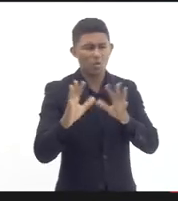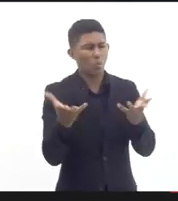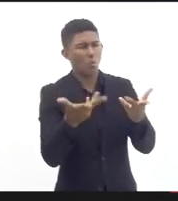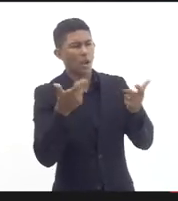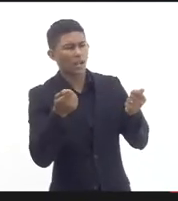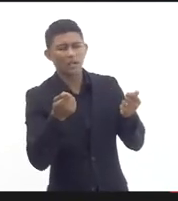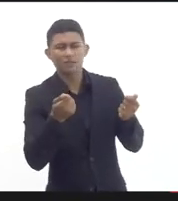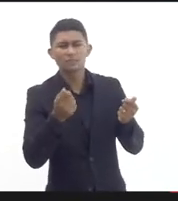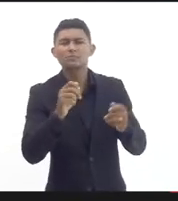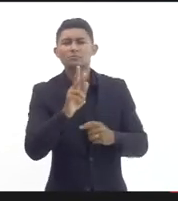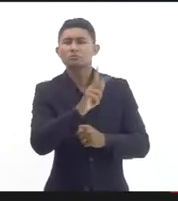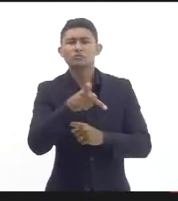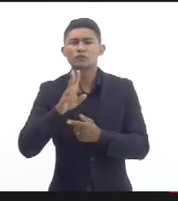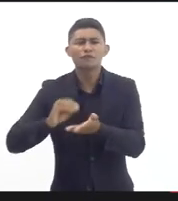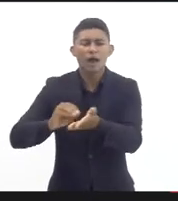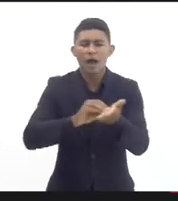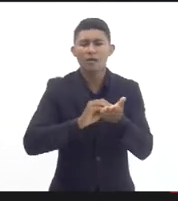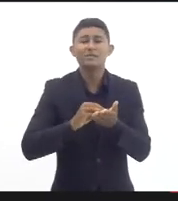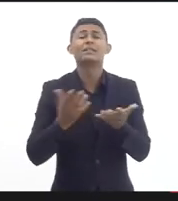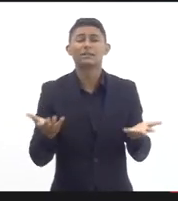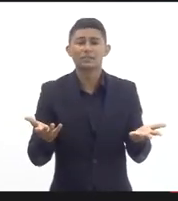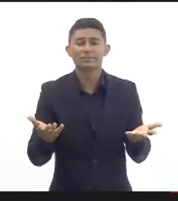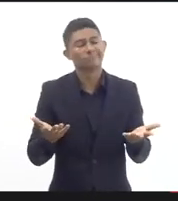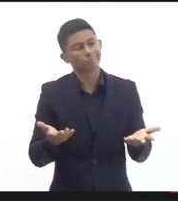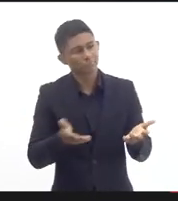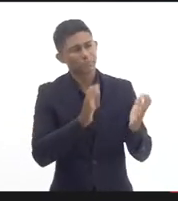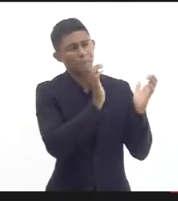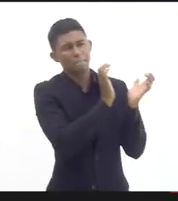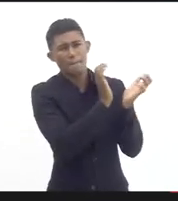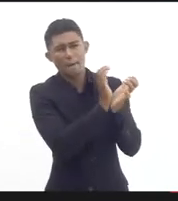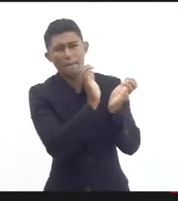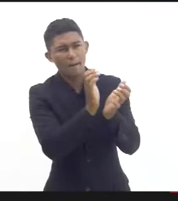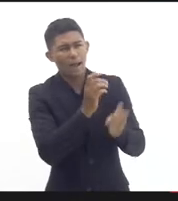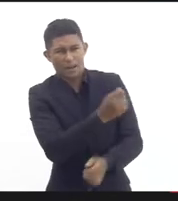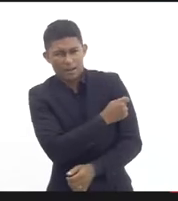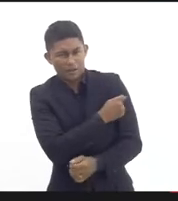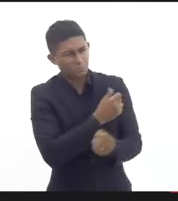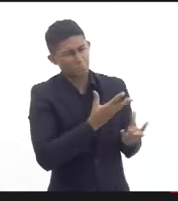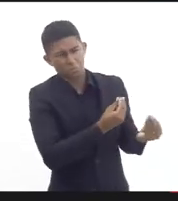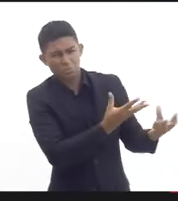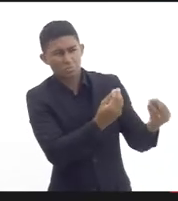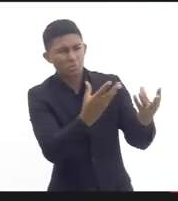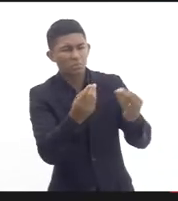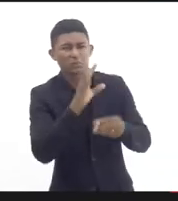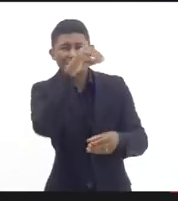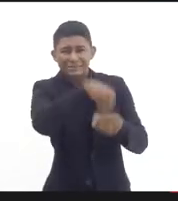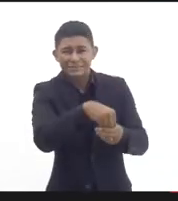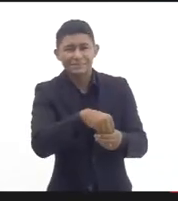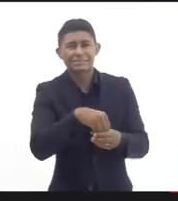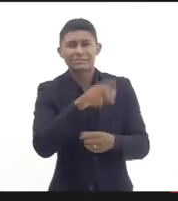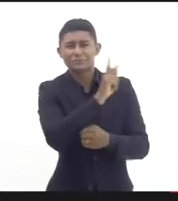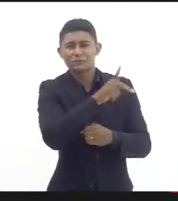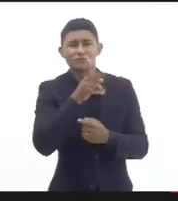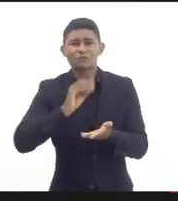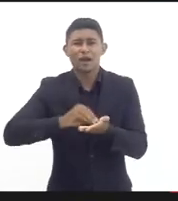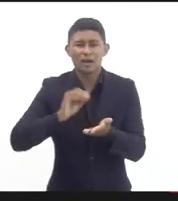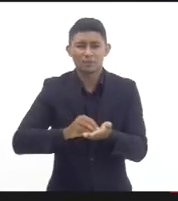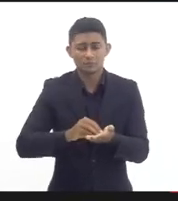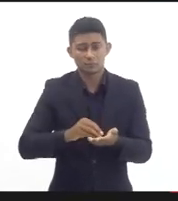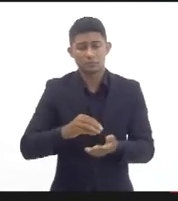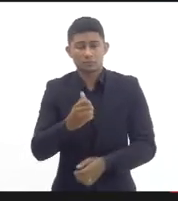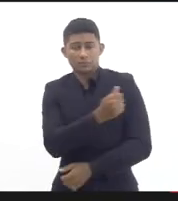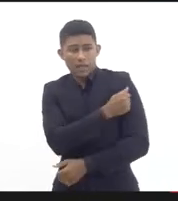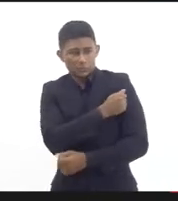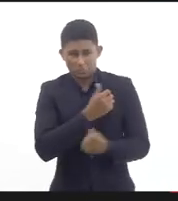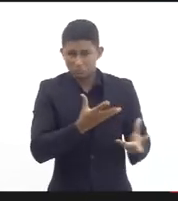absurdo que tantas turmas estejam sem professor é um absurdo que tanta gente esteja concluindo o ensino médio com